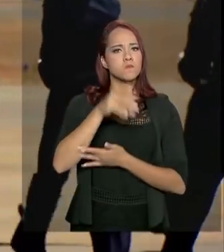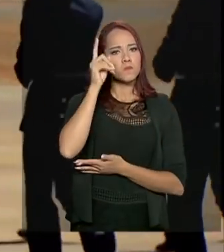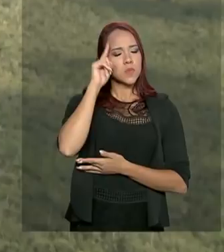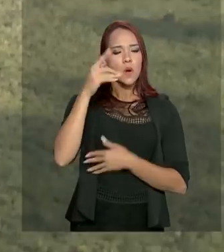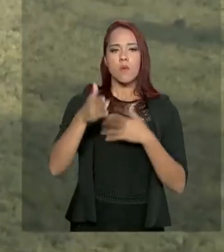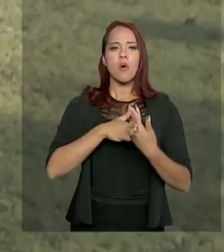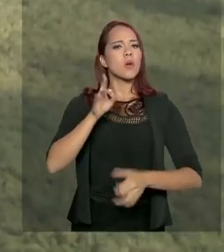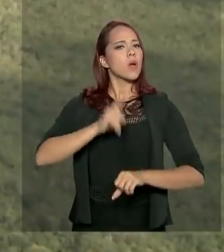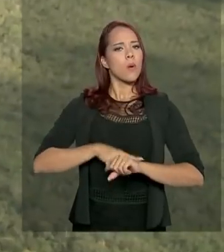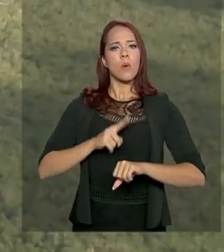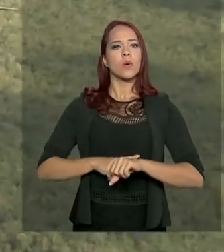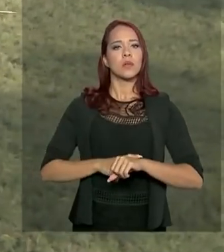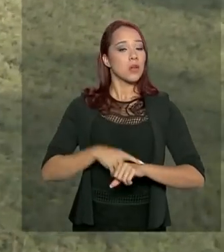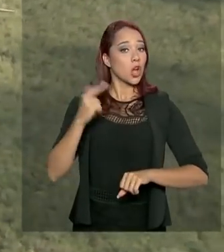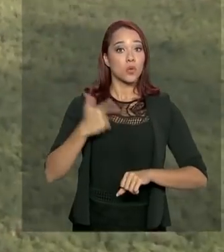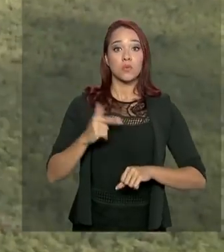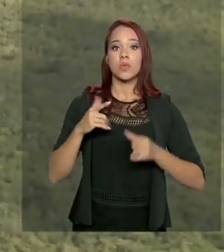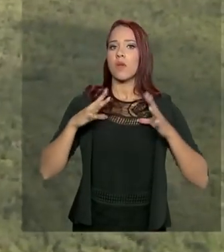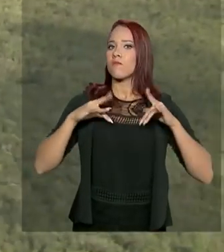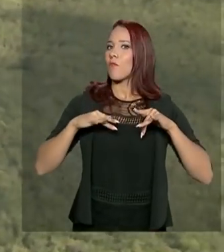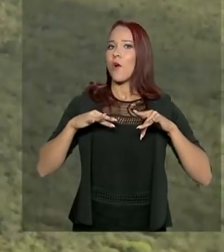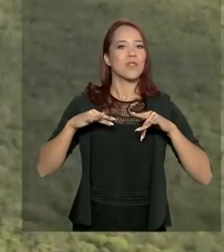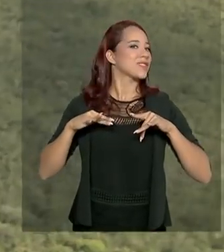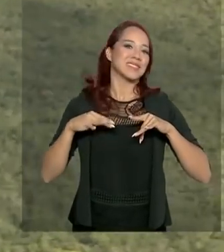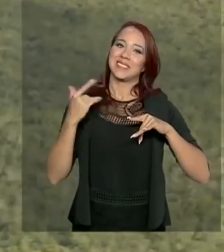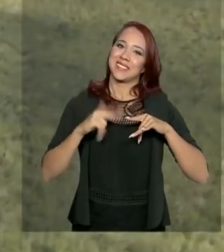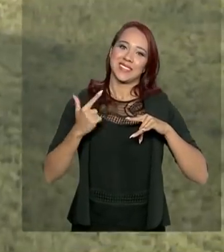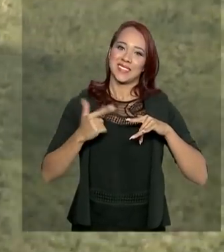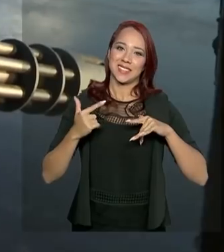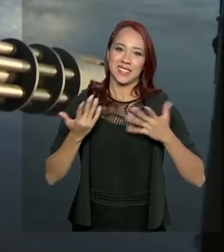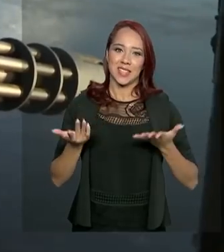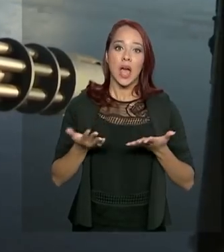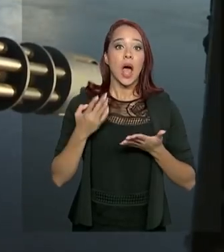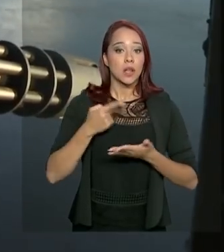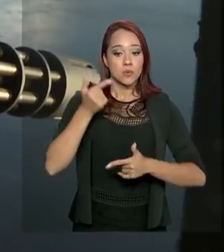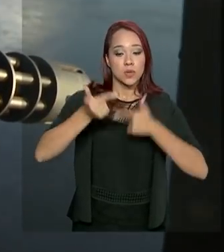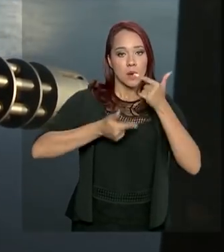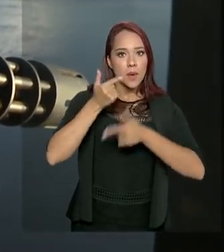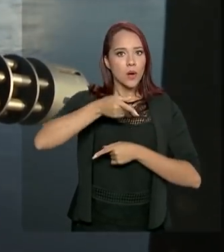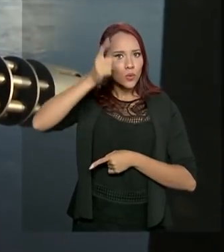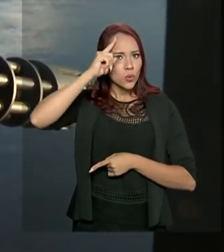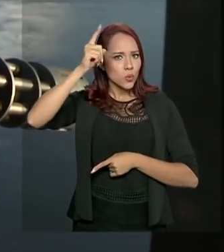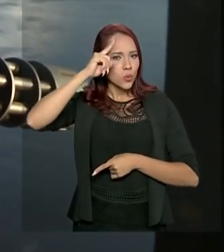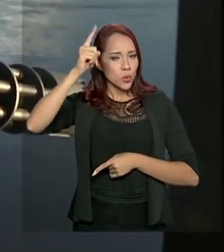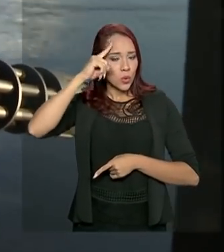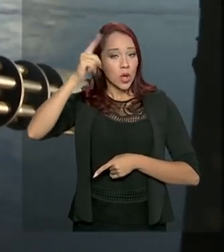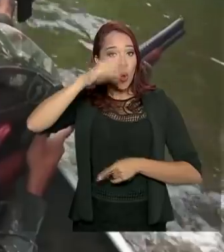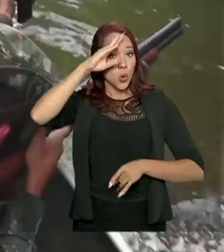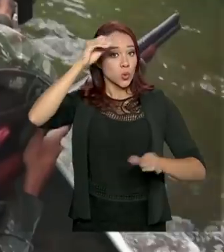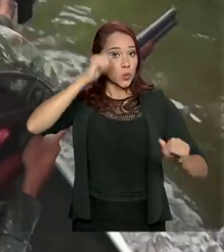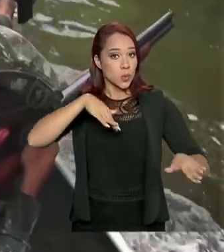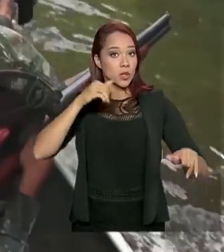qualquer hora. E não houve folga em 2019. Além das tarefas de rotina, os militares das Forças Armadas tiveram